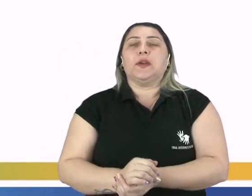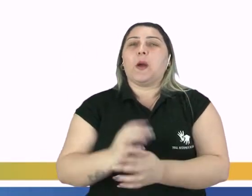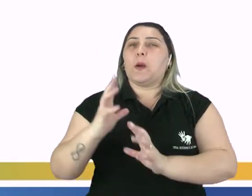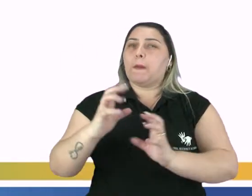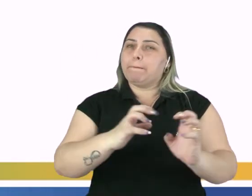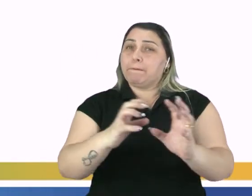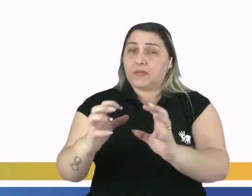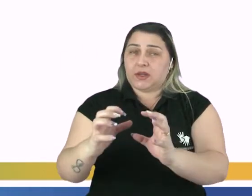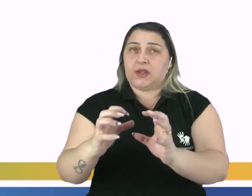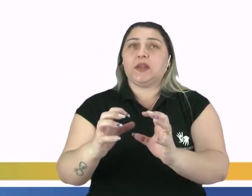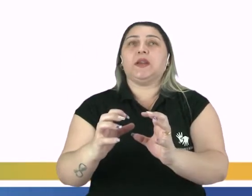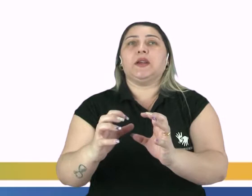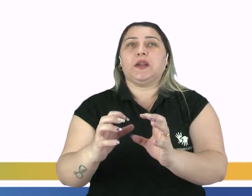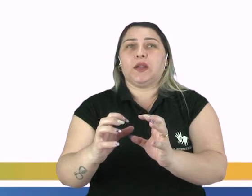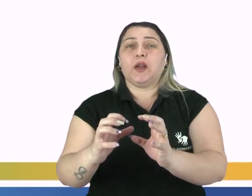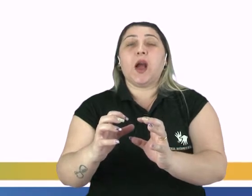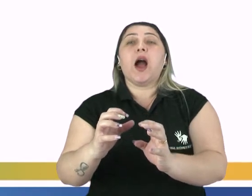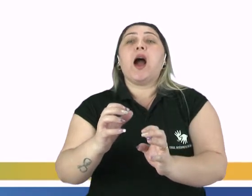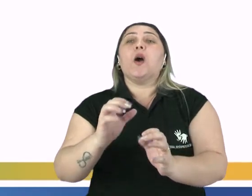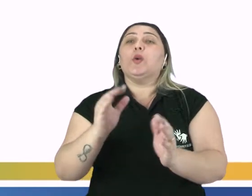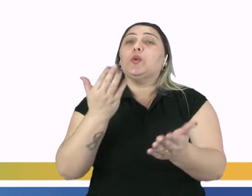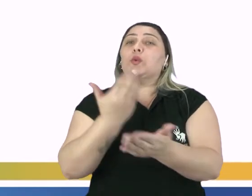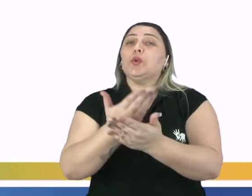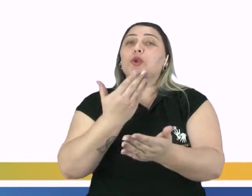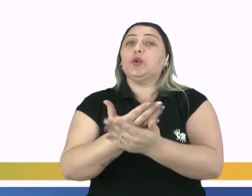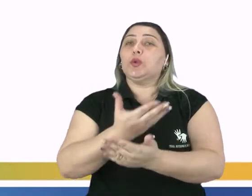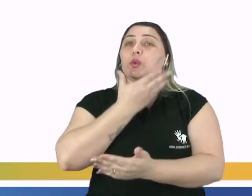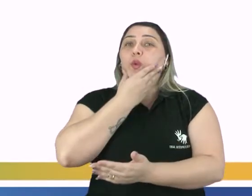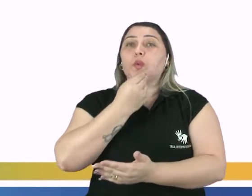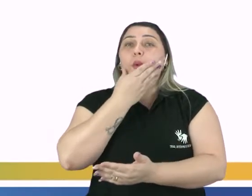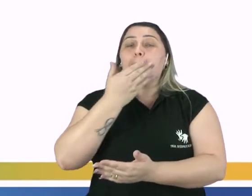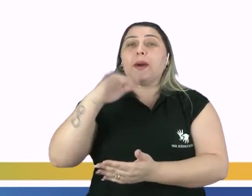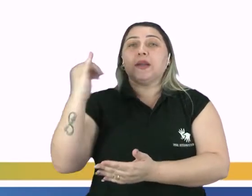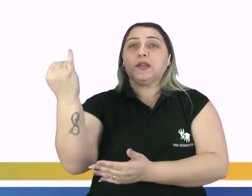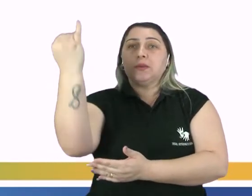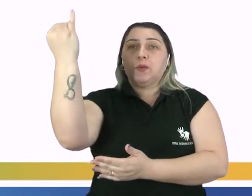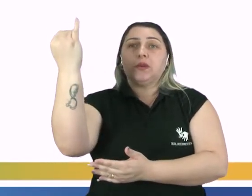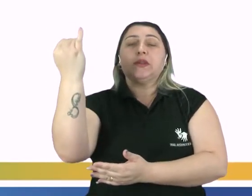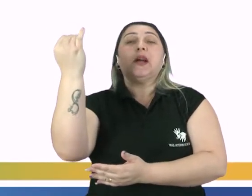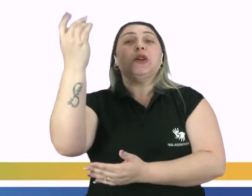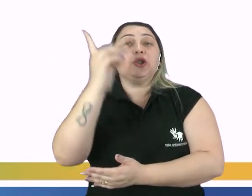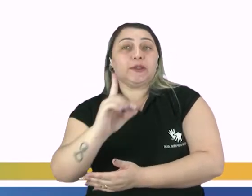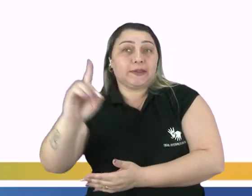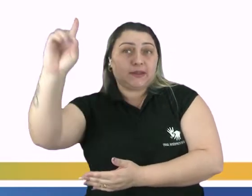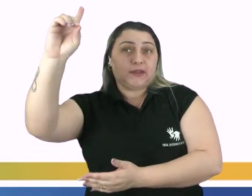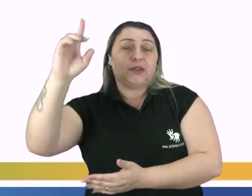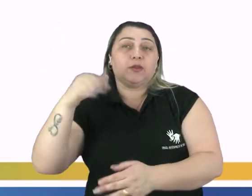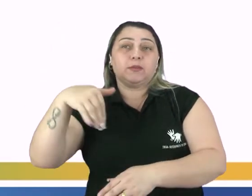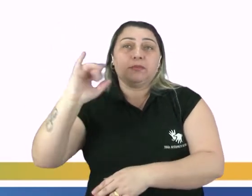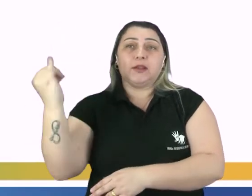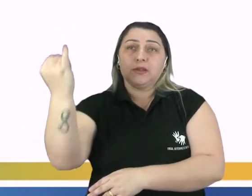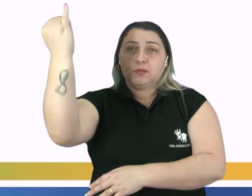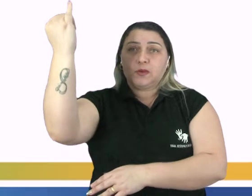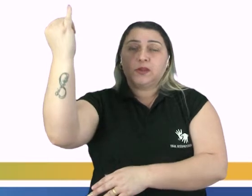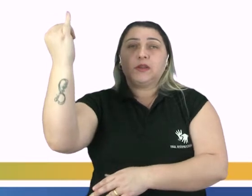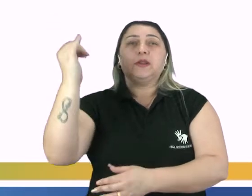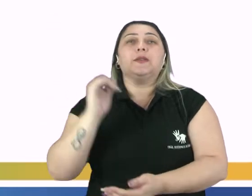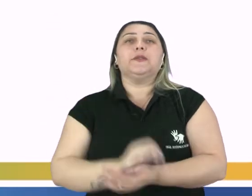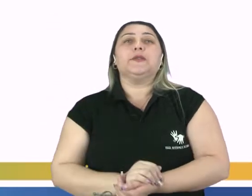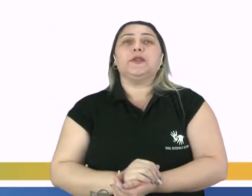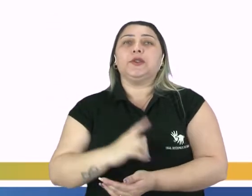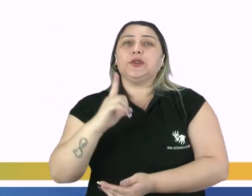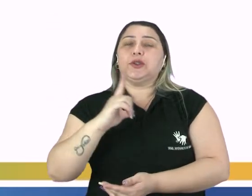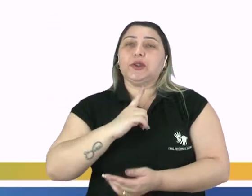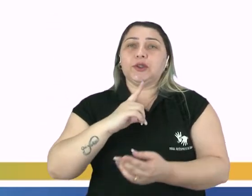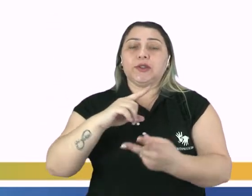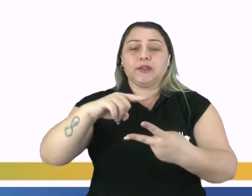Há uma briga muito grande entre o antropocentrismo, que é o homem no centro de todas as coisas, e o teocentrismo, Deus no centro. Então,